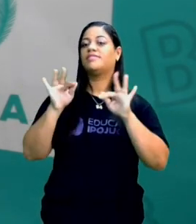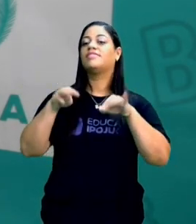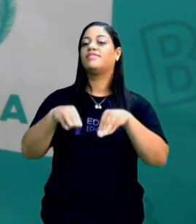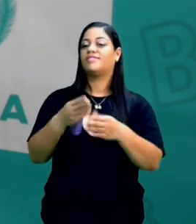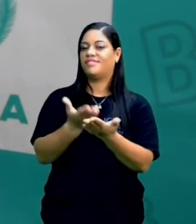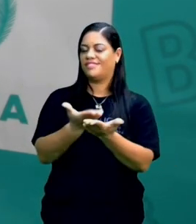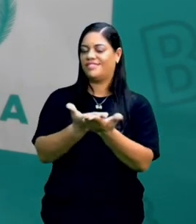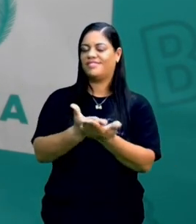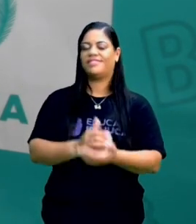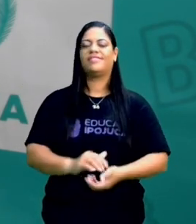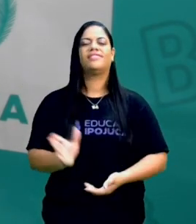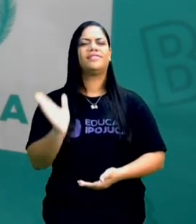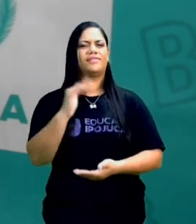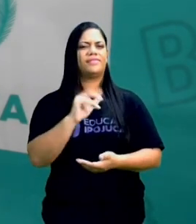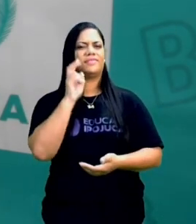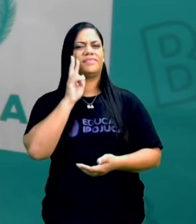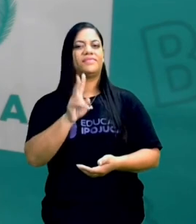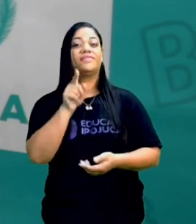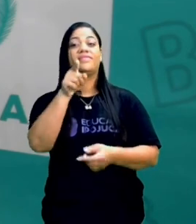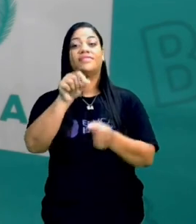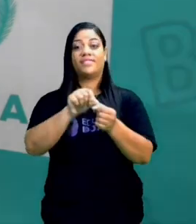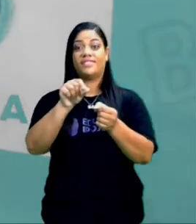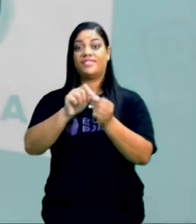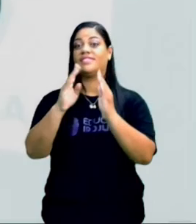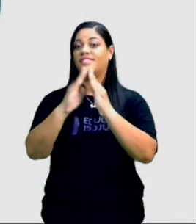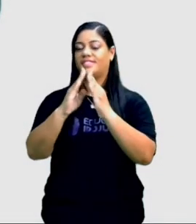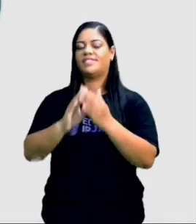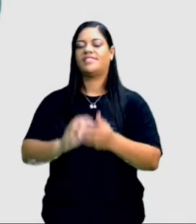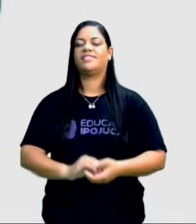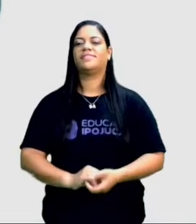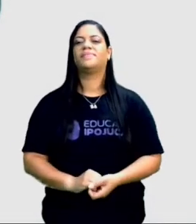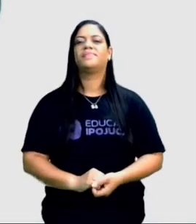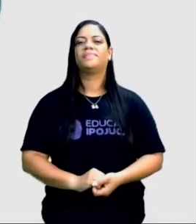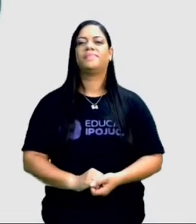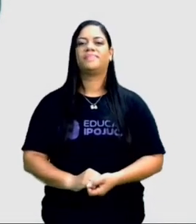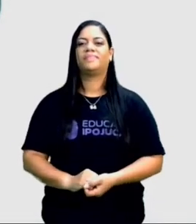ao final da nossa aula. Vamos ver o que você vai fazer aí na sua casa.